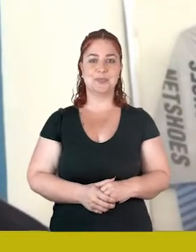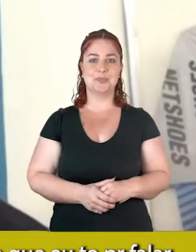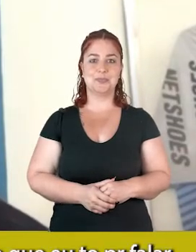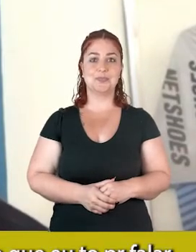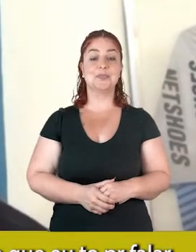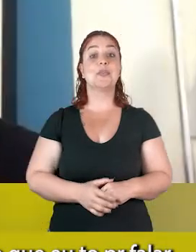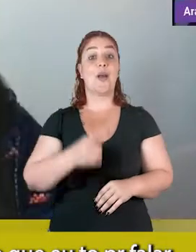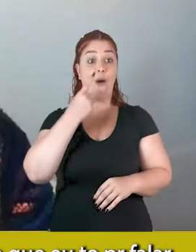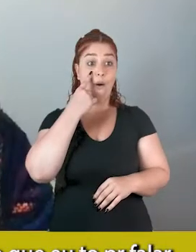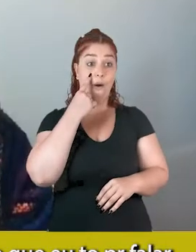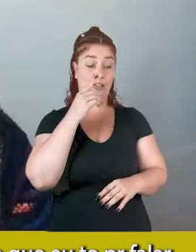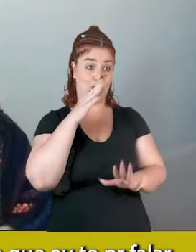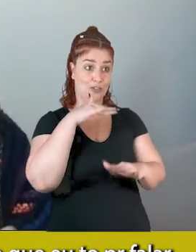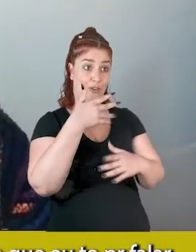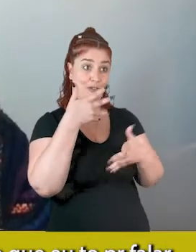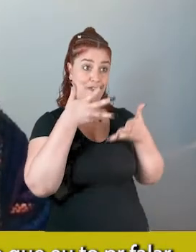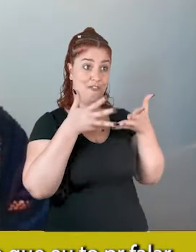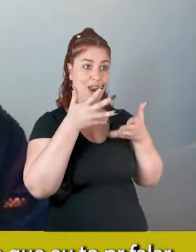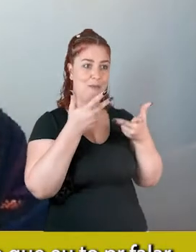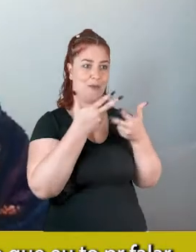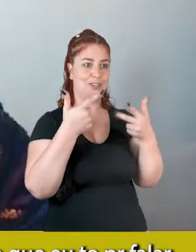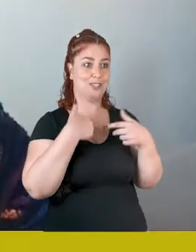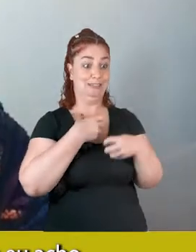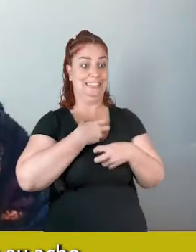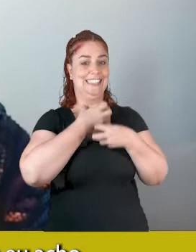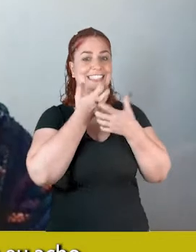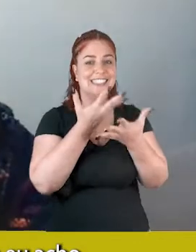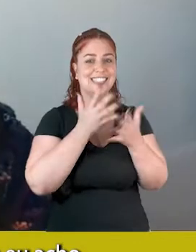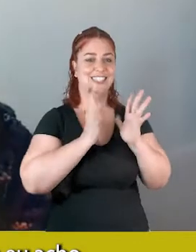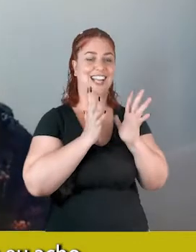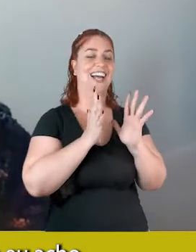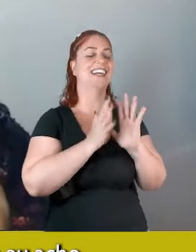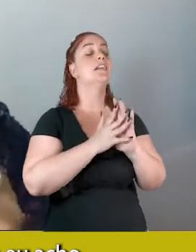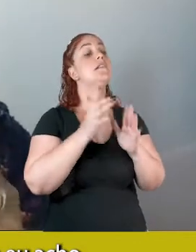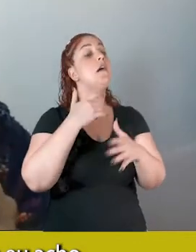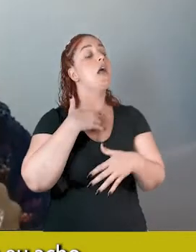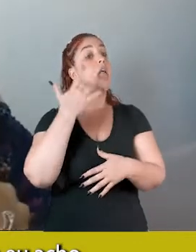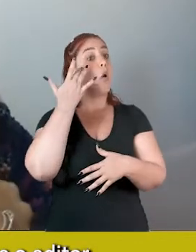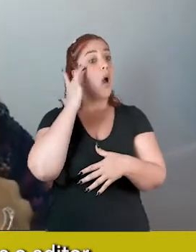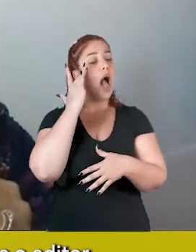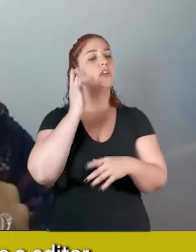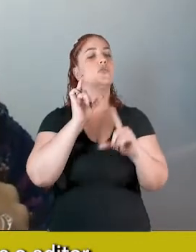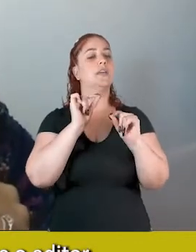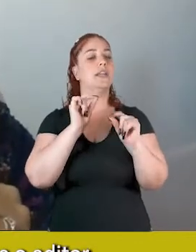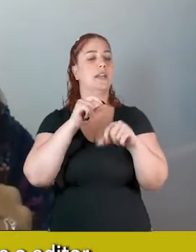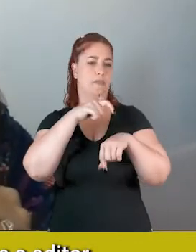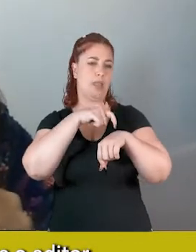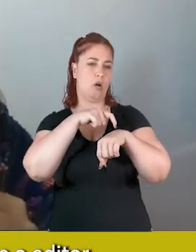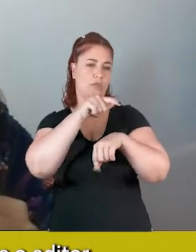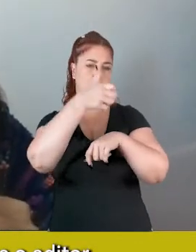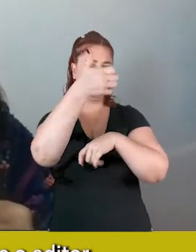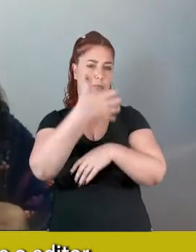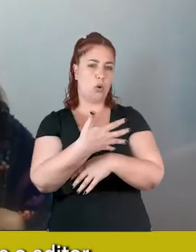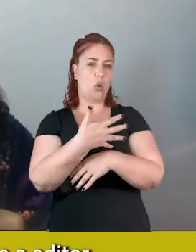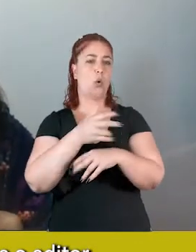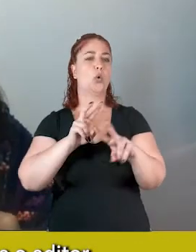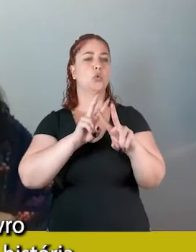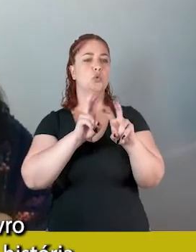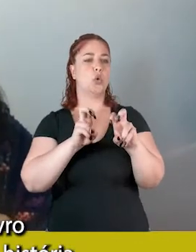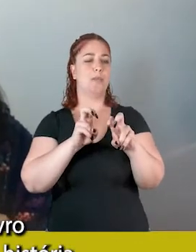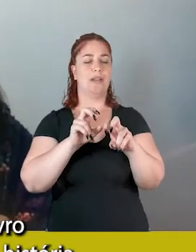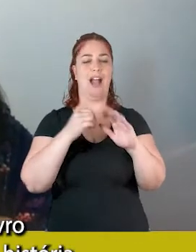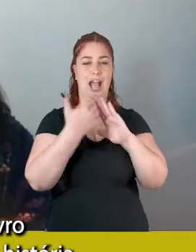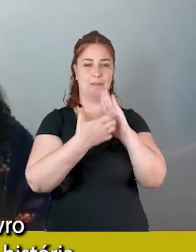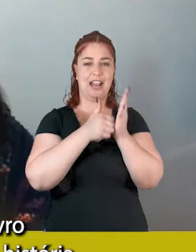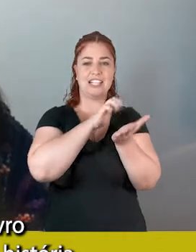Fabi, deixa eu falar um negocinho aqui, que eu estou para falar faz um tempinho, que eu acho, quando você falou que o editor,